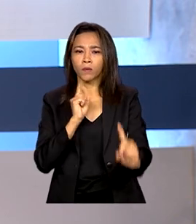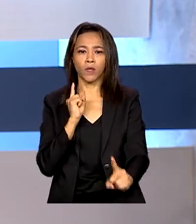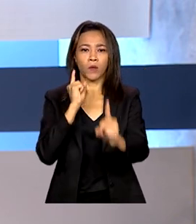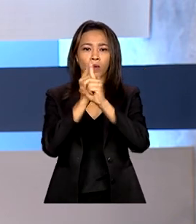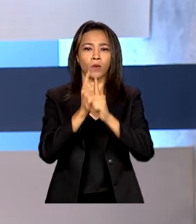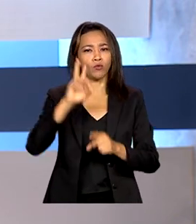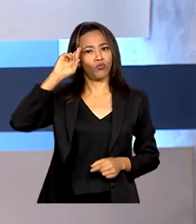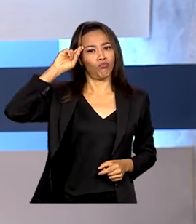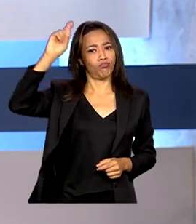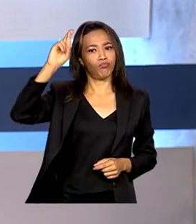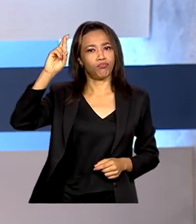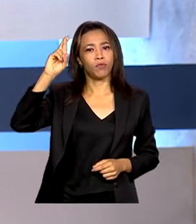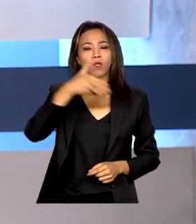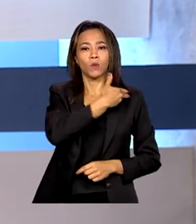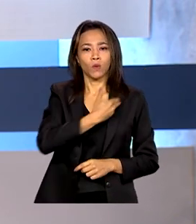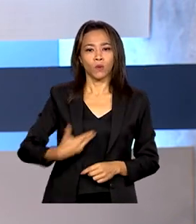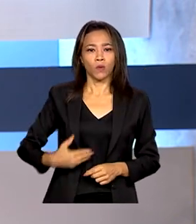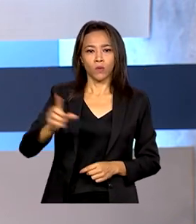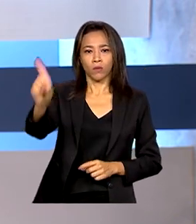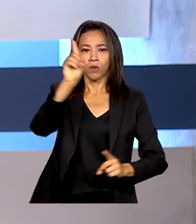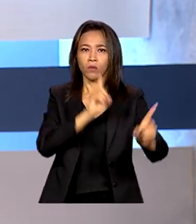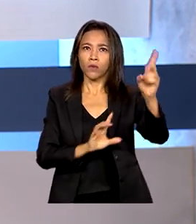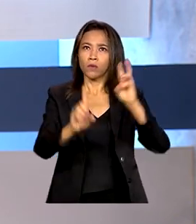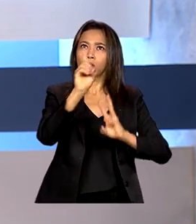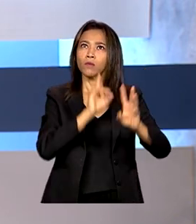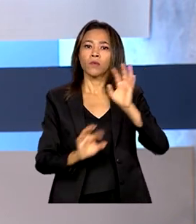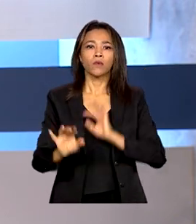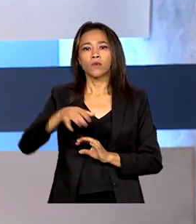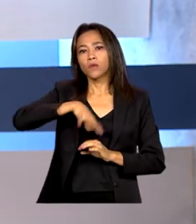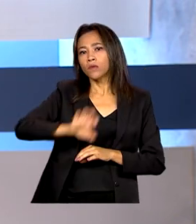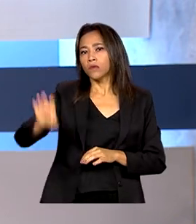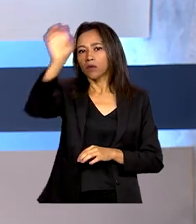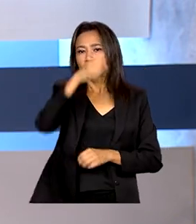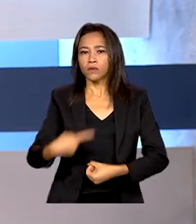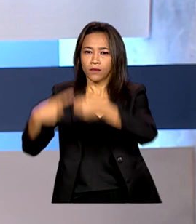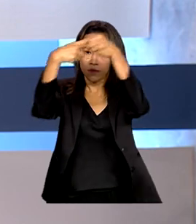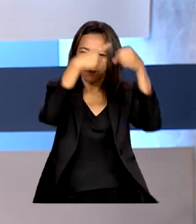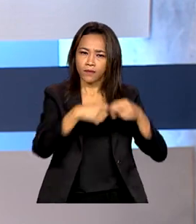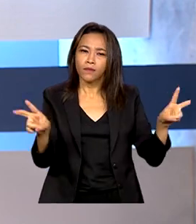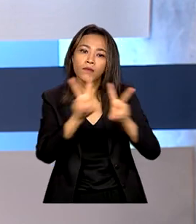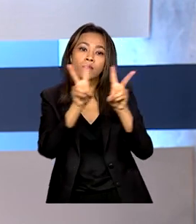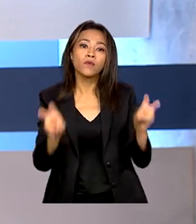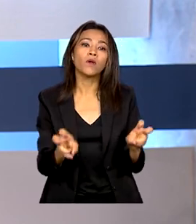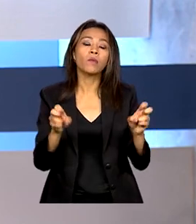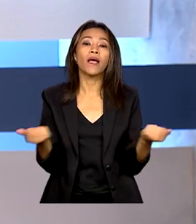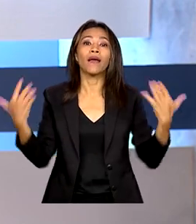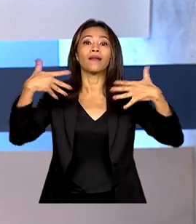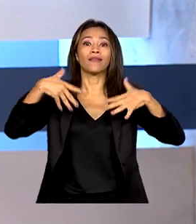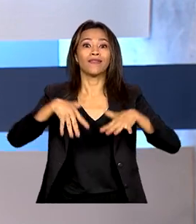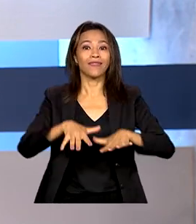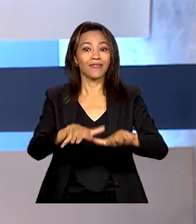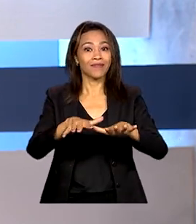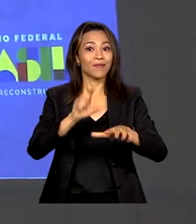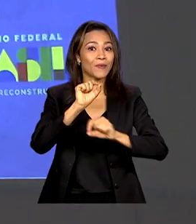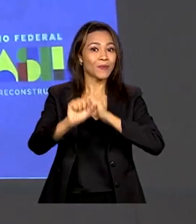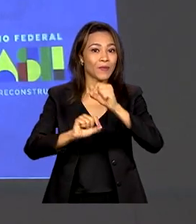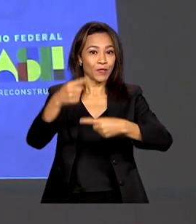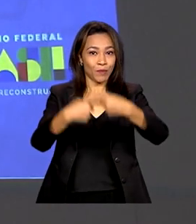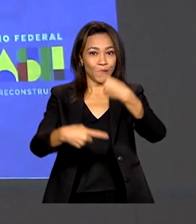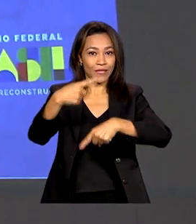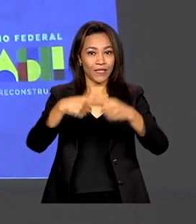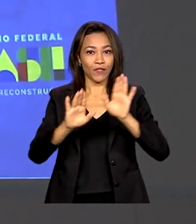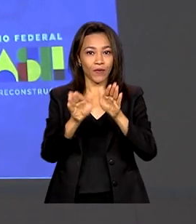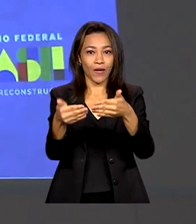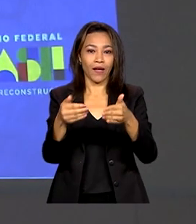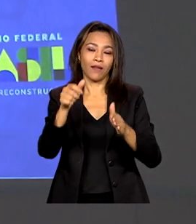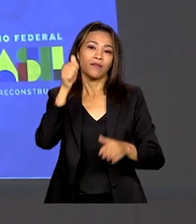gestoras públicas estaduais e municipais para discutir a integração de políticas públicas para mulheres. O